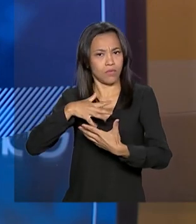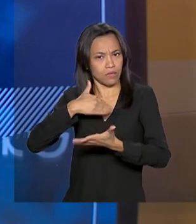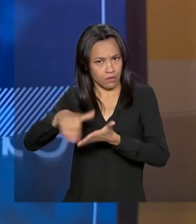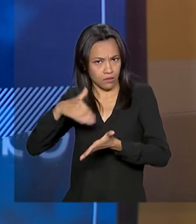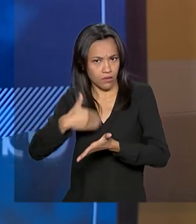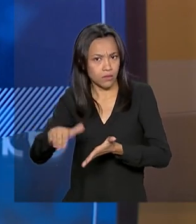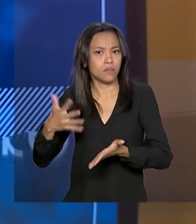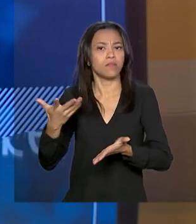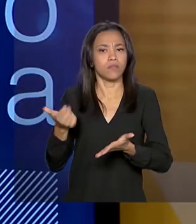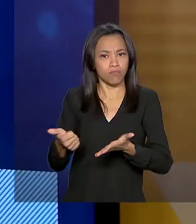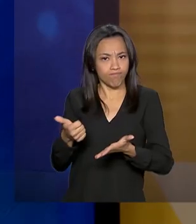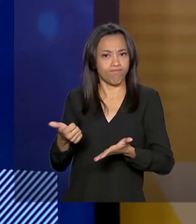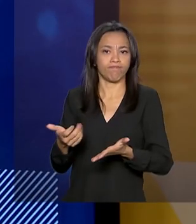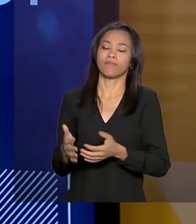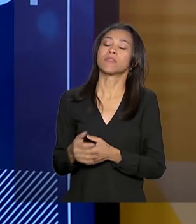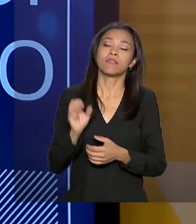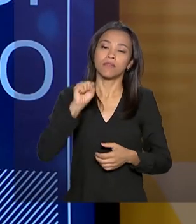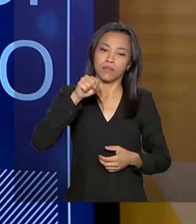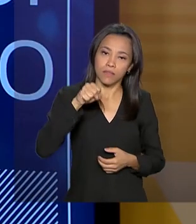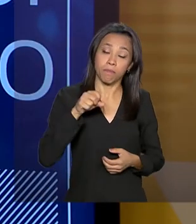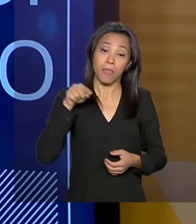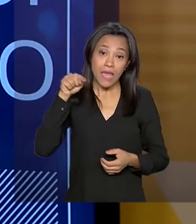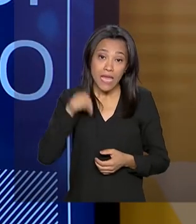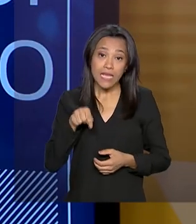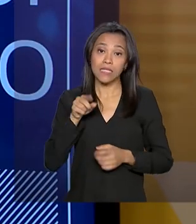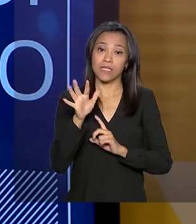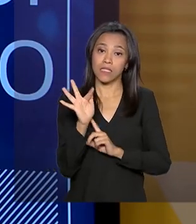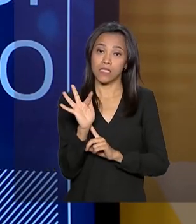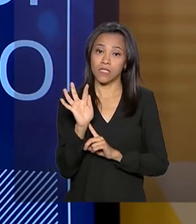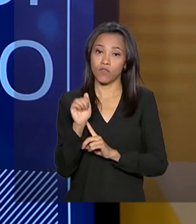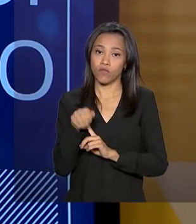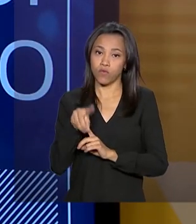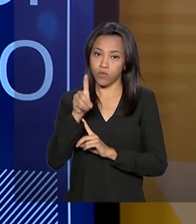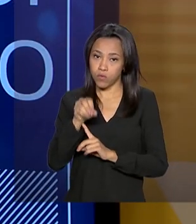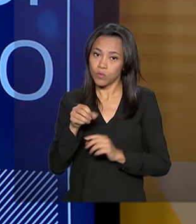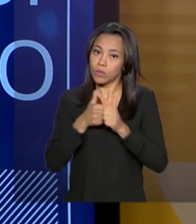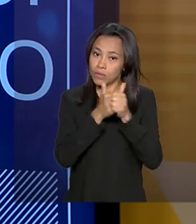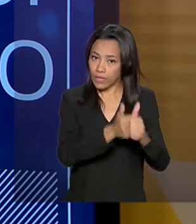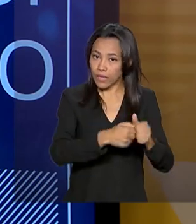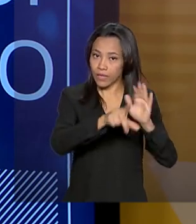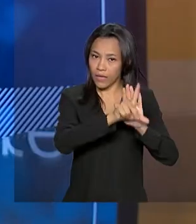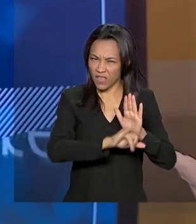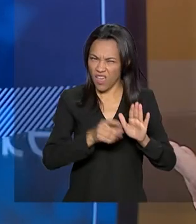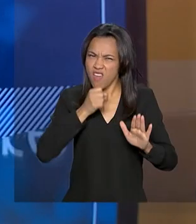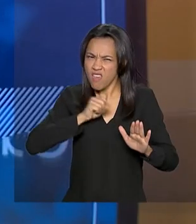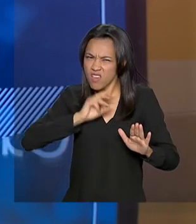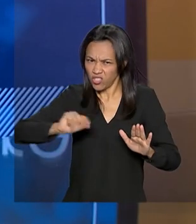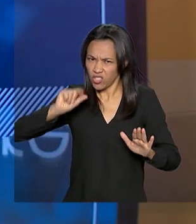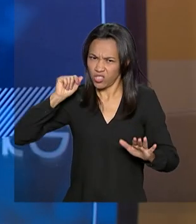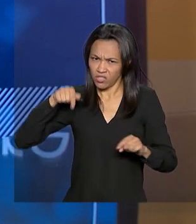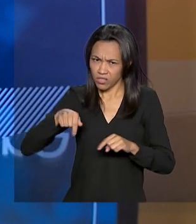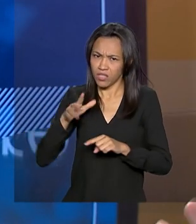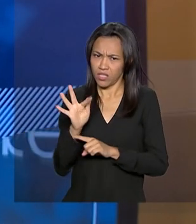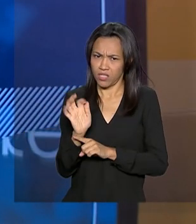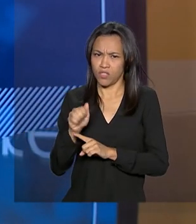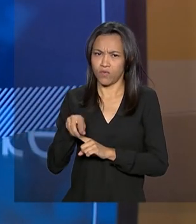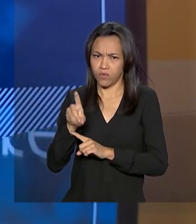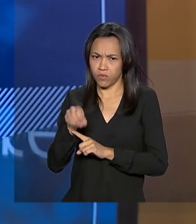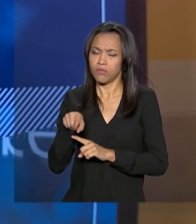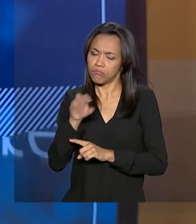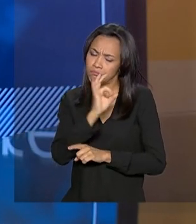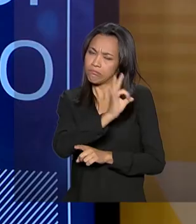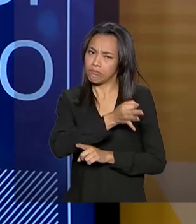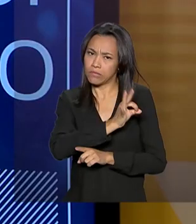dos... Sim, nós... Esse fundo, ele é previsto em lei... Até mais antigo do que o Código de Defesa do Consumidor. criado pela...